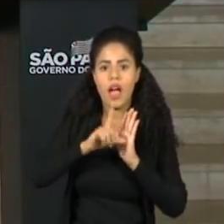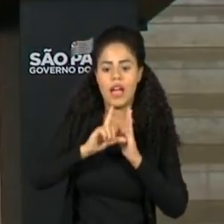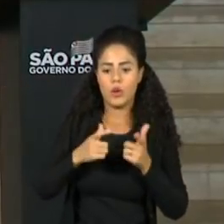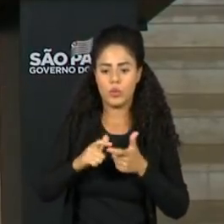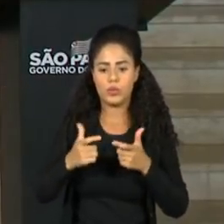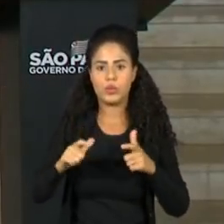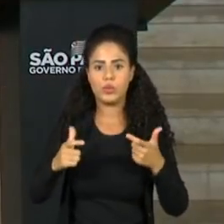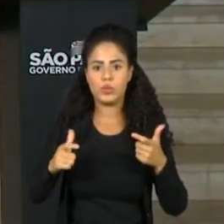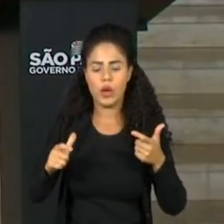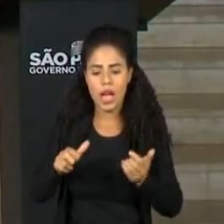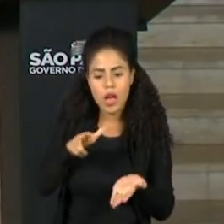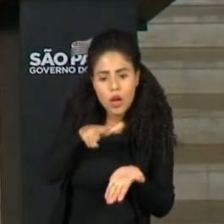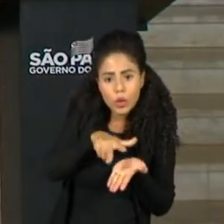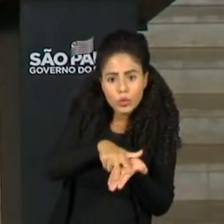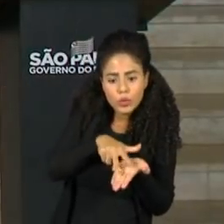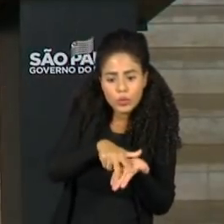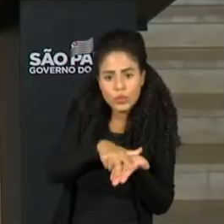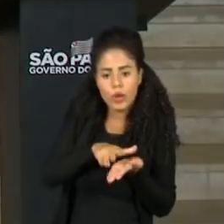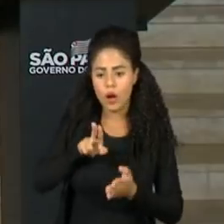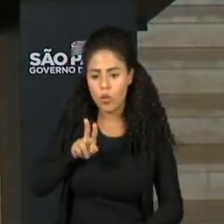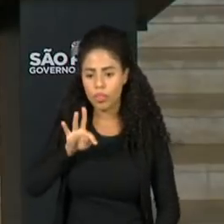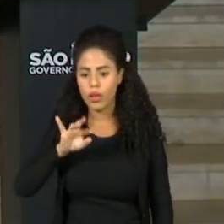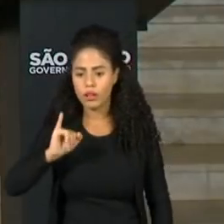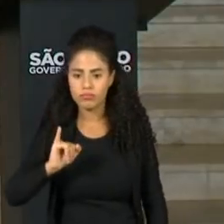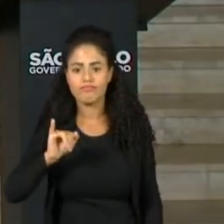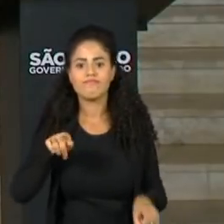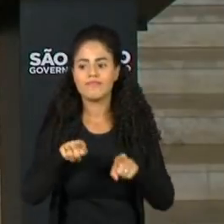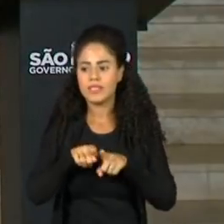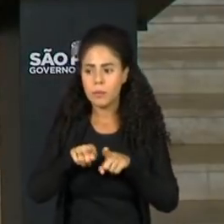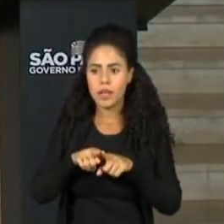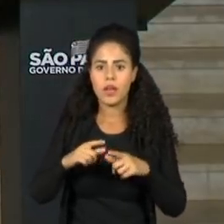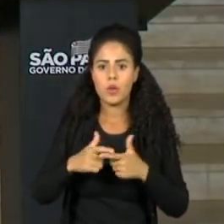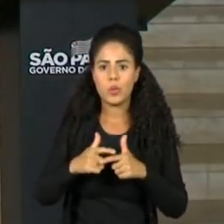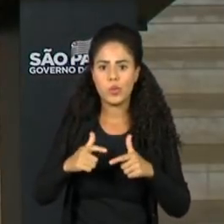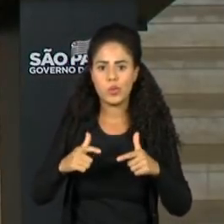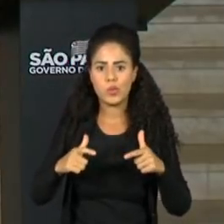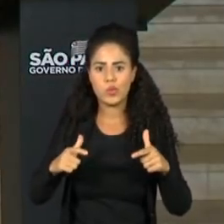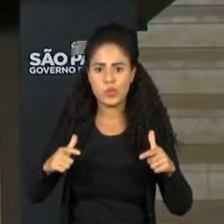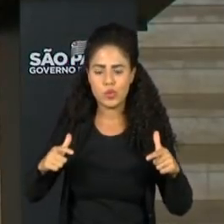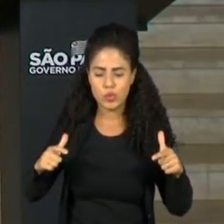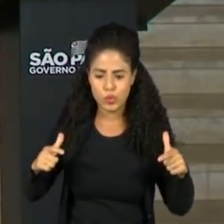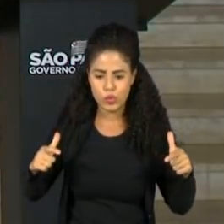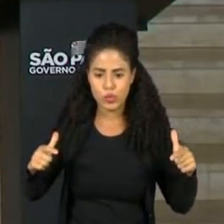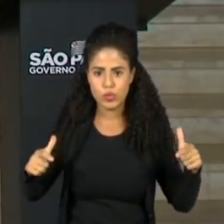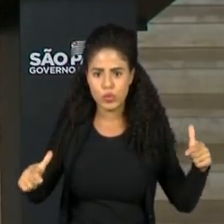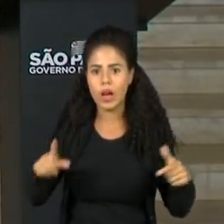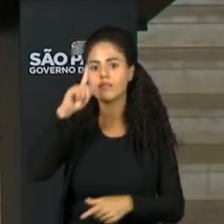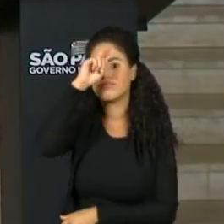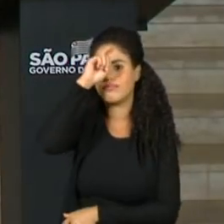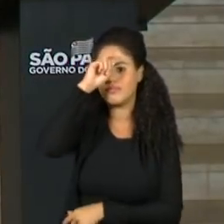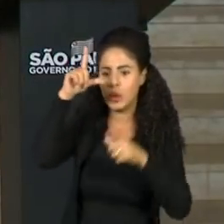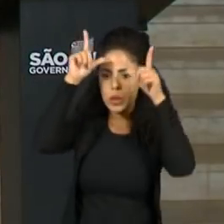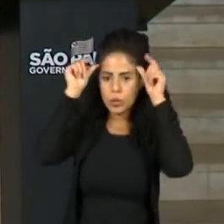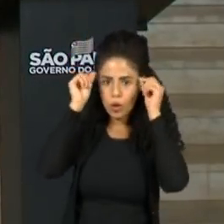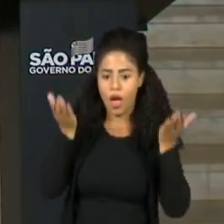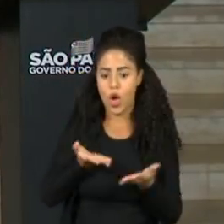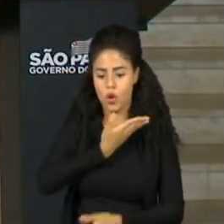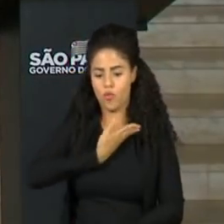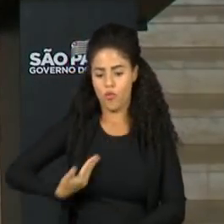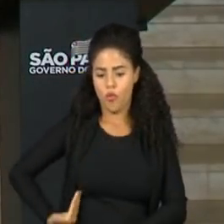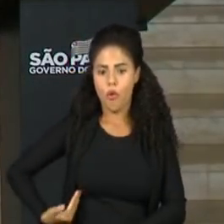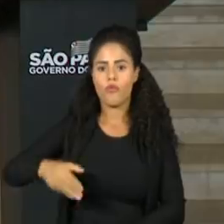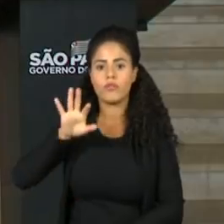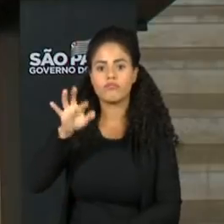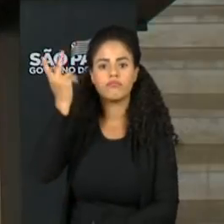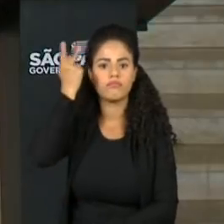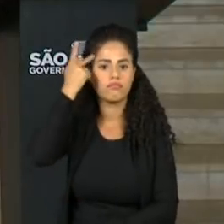na ocupação de leitos com pacientes de UTI, tanto em enfermarias quanto em UTIs, o governo do Estado de São